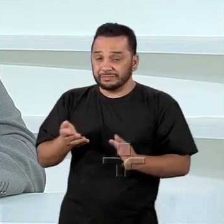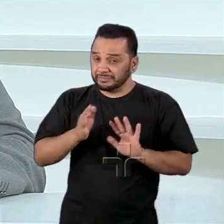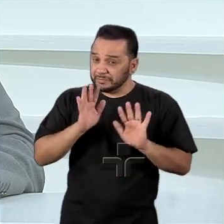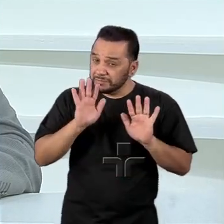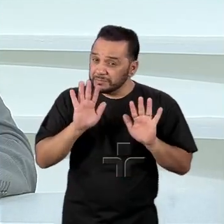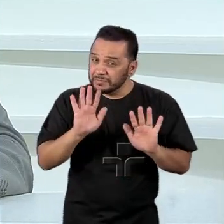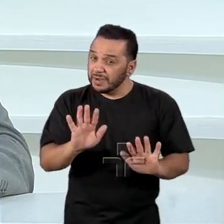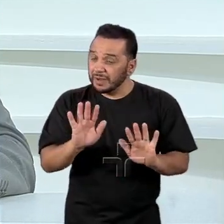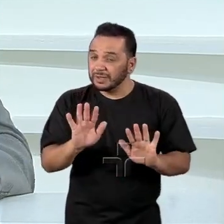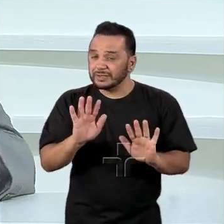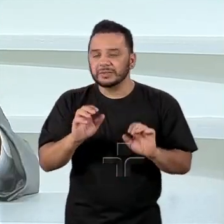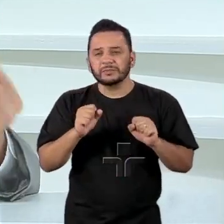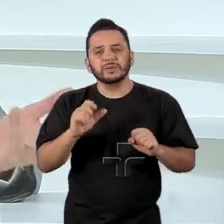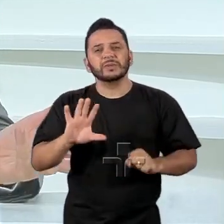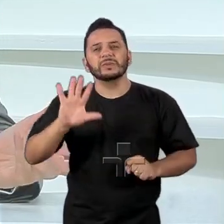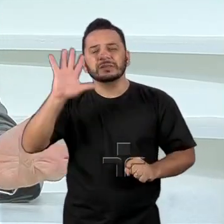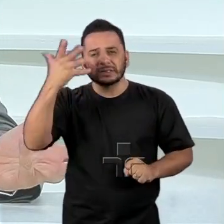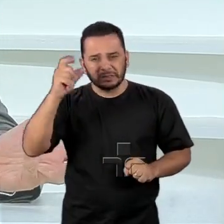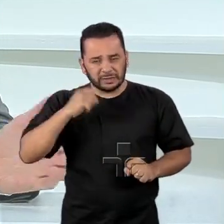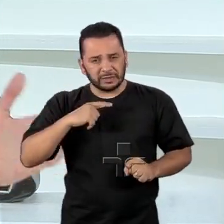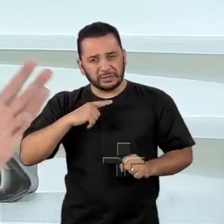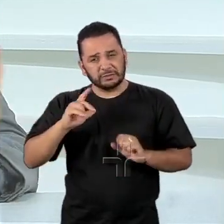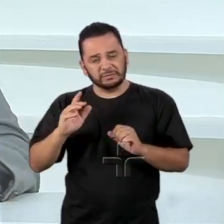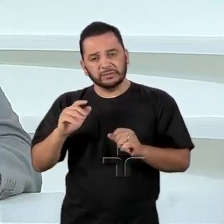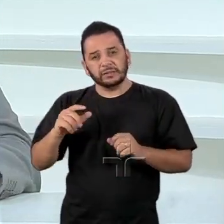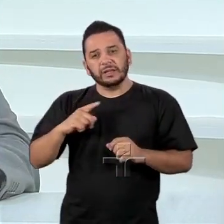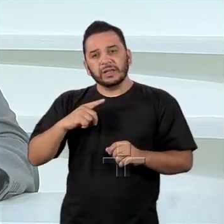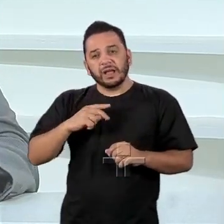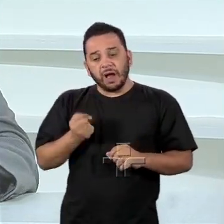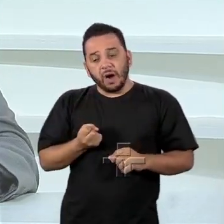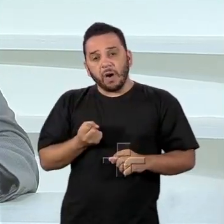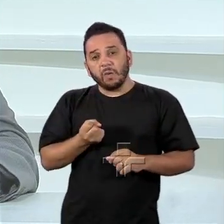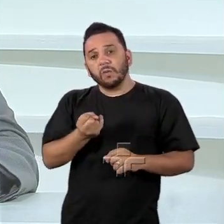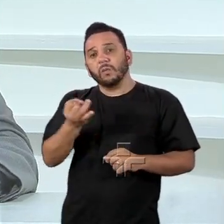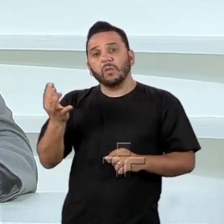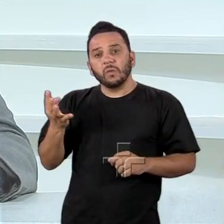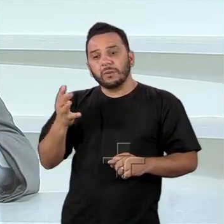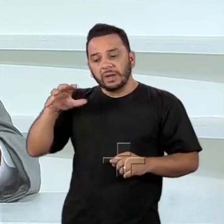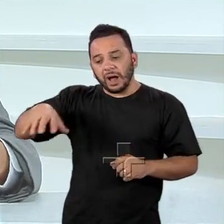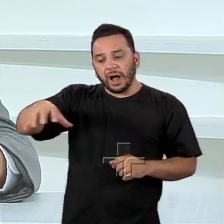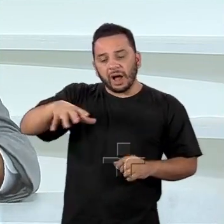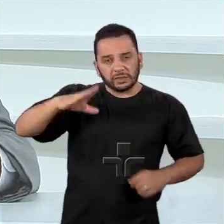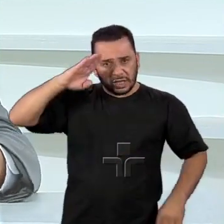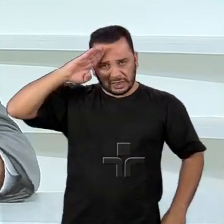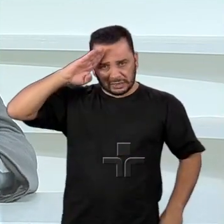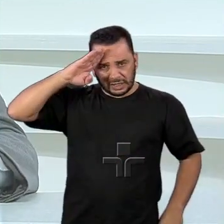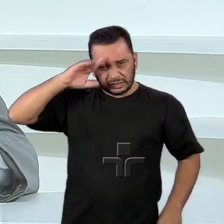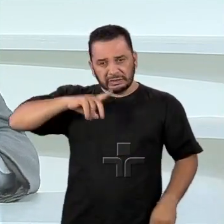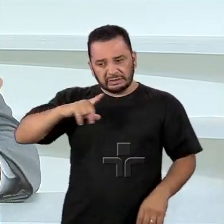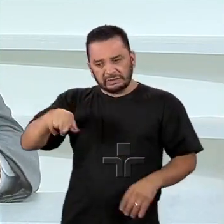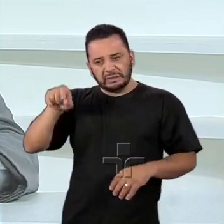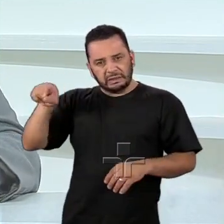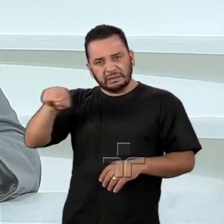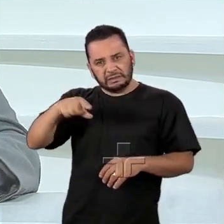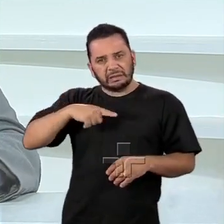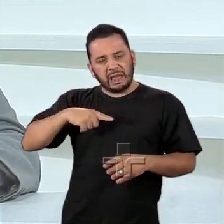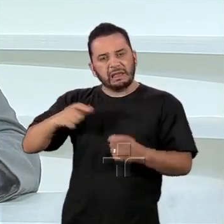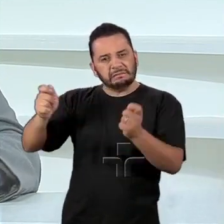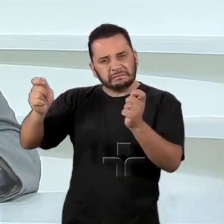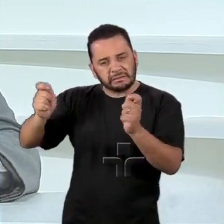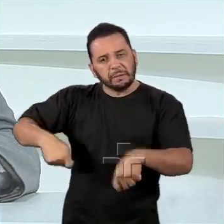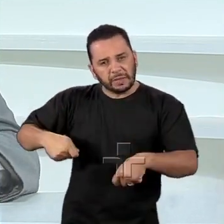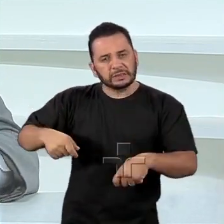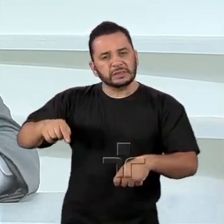participação maior doutrinária de alguns setores das Forças Armadas, que possuem uma capacitação própria de